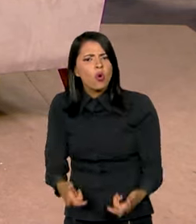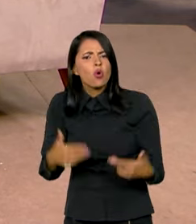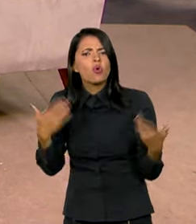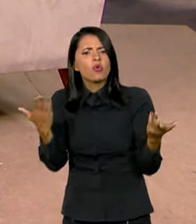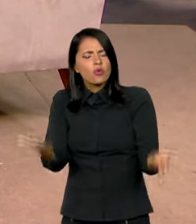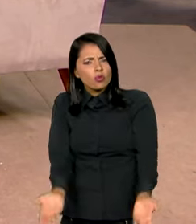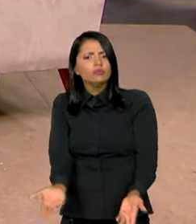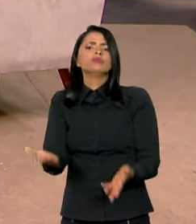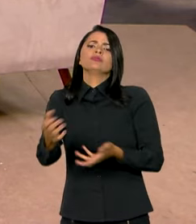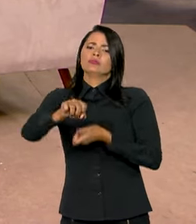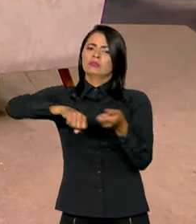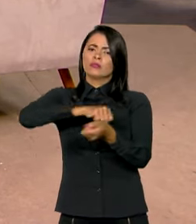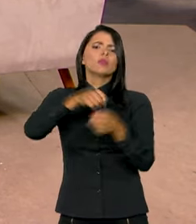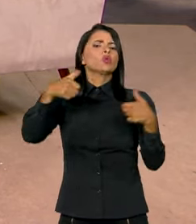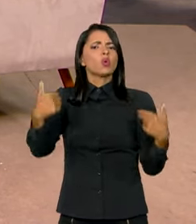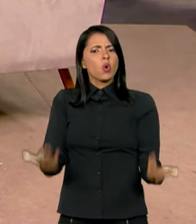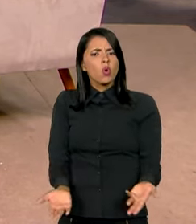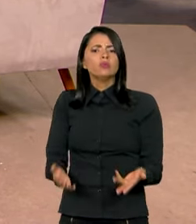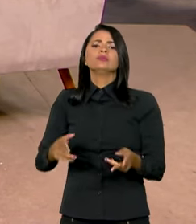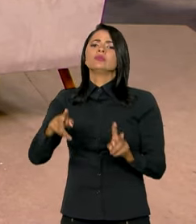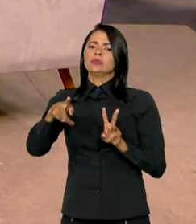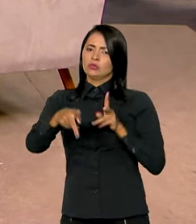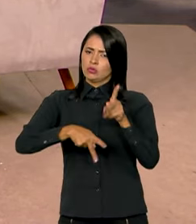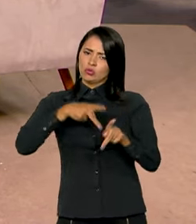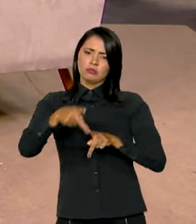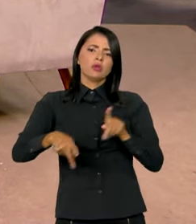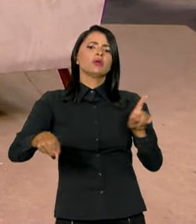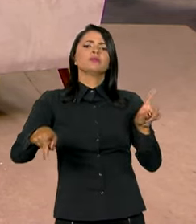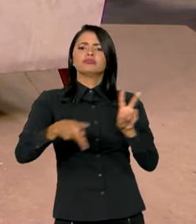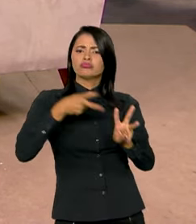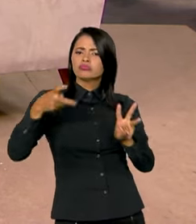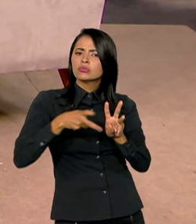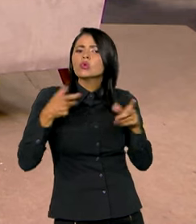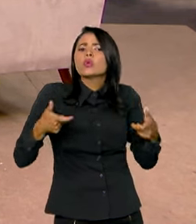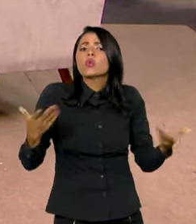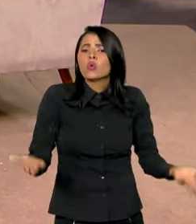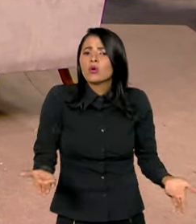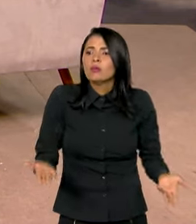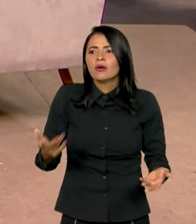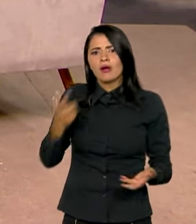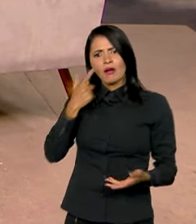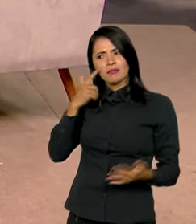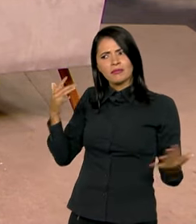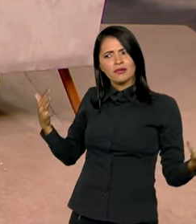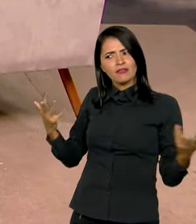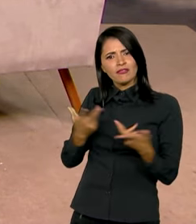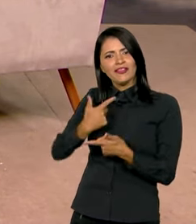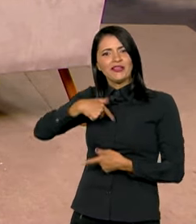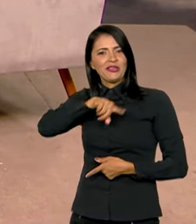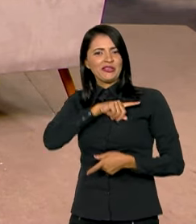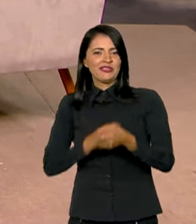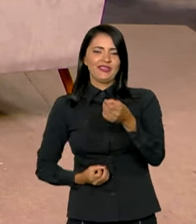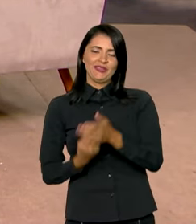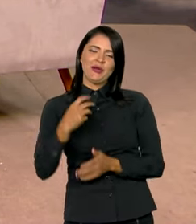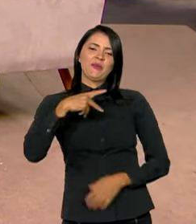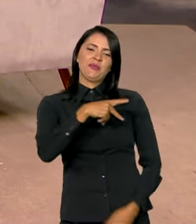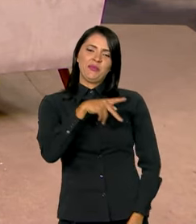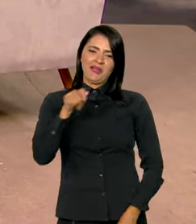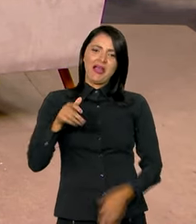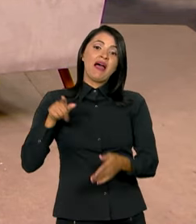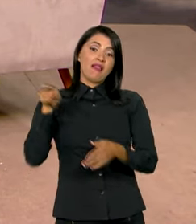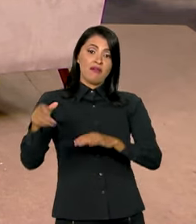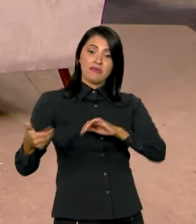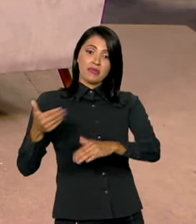sustentabilidade? Onde está a questão dos povos originários? Olha que coisa fantástica! E aí nós criamos esse PPA, que foi aprovado pelo